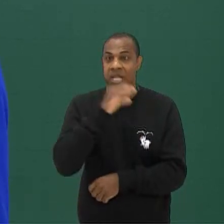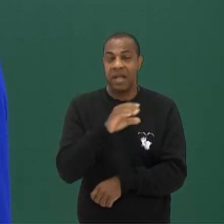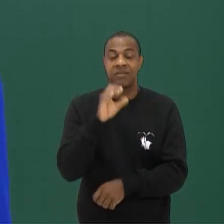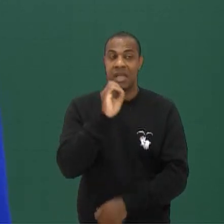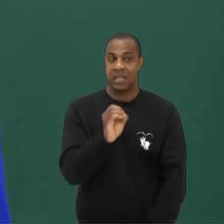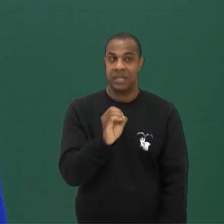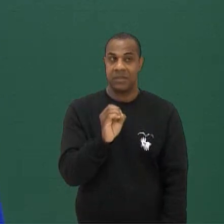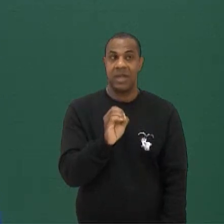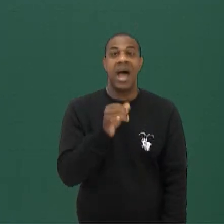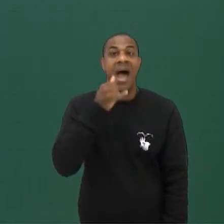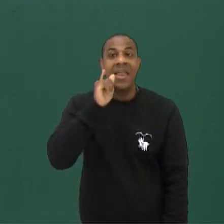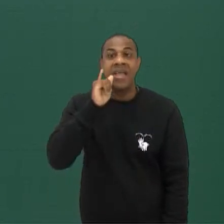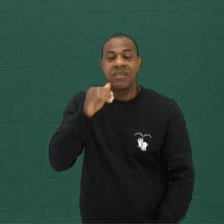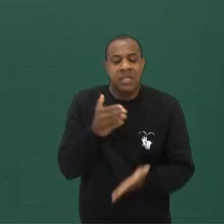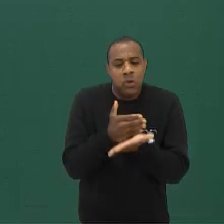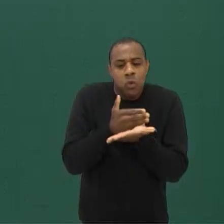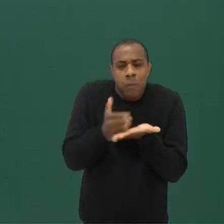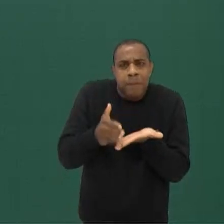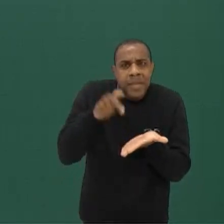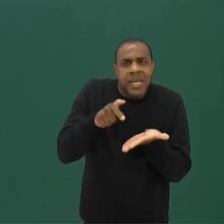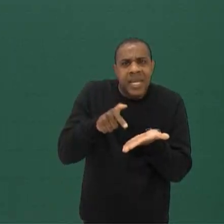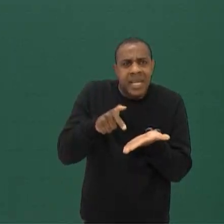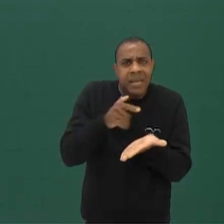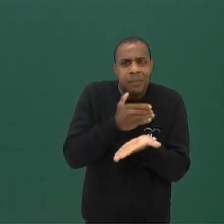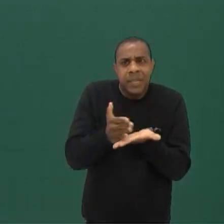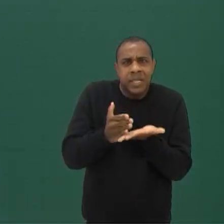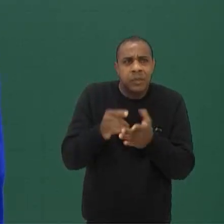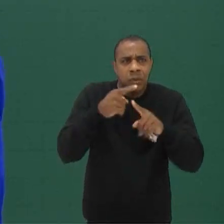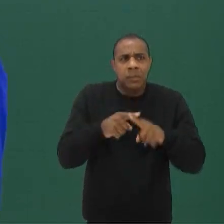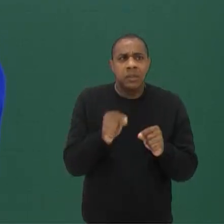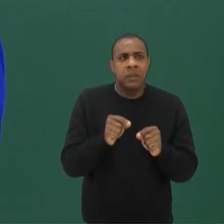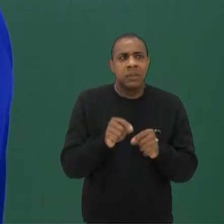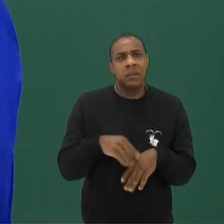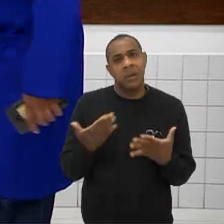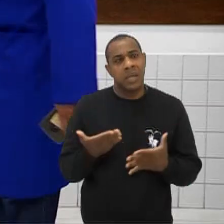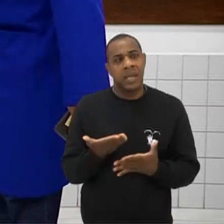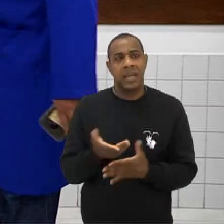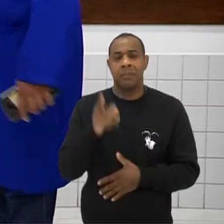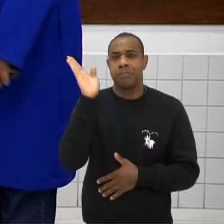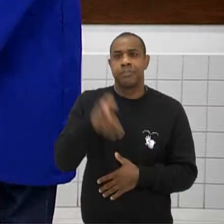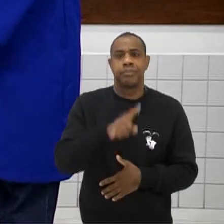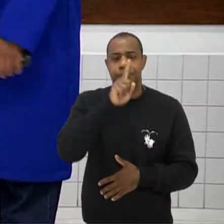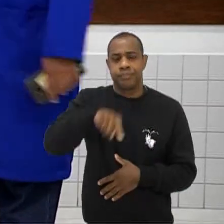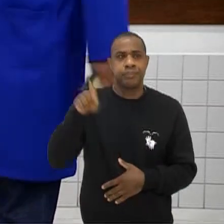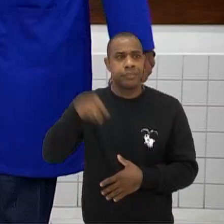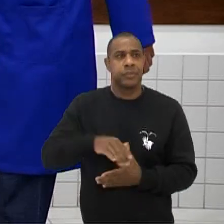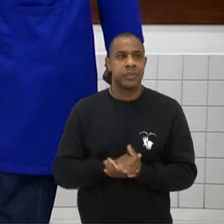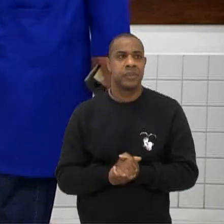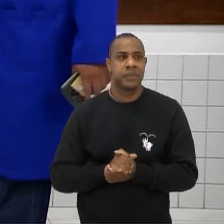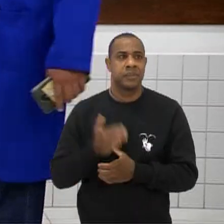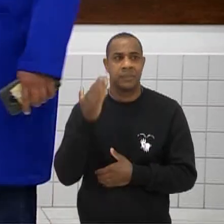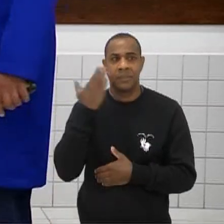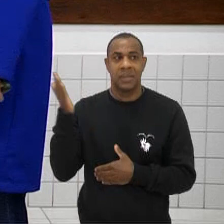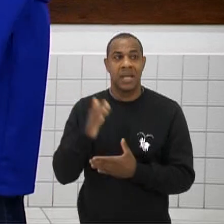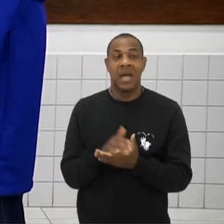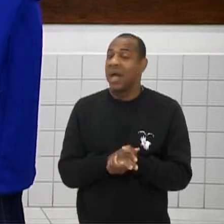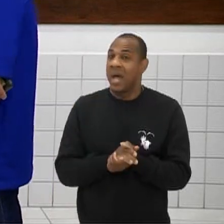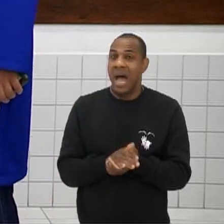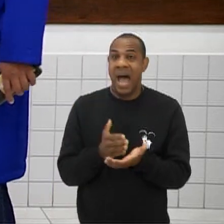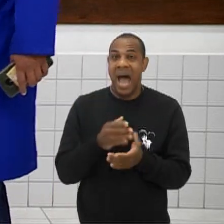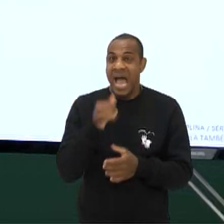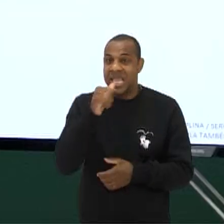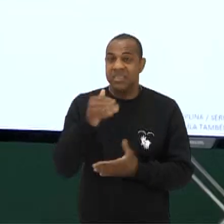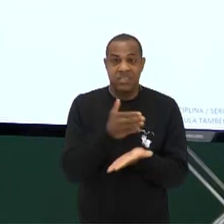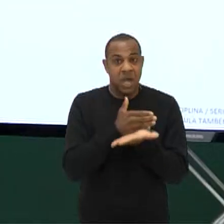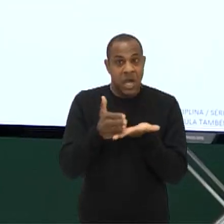que você tem No começo dessa prova Do Usain Bolt Então é nula Que você vai ter Exatamente A energia inicial dele É zero